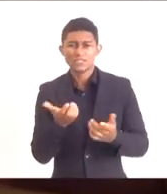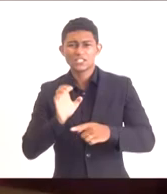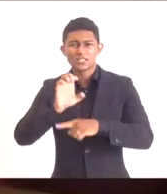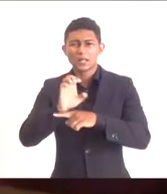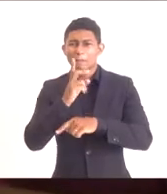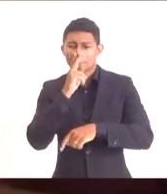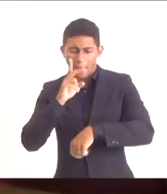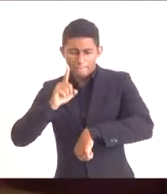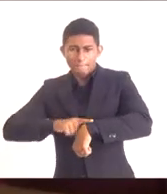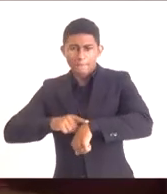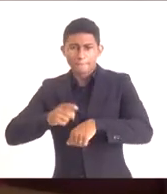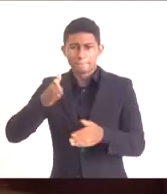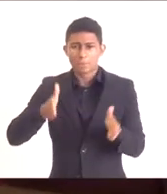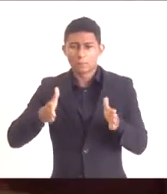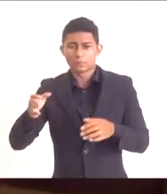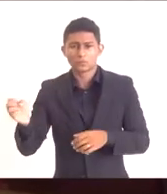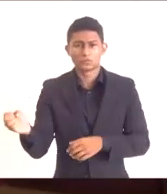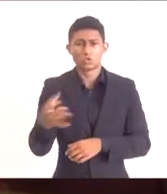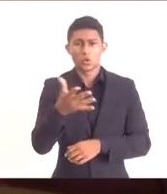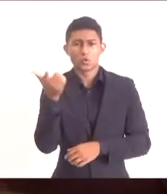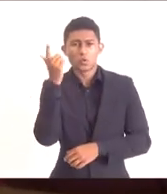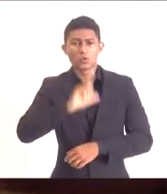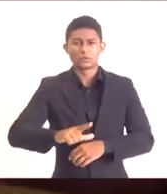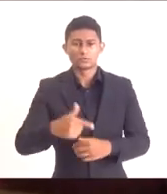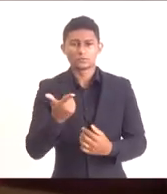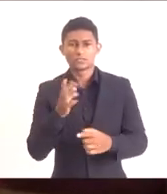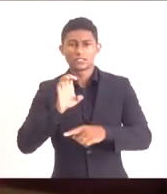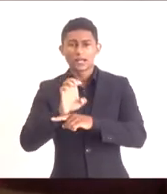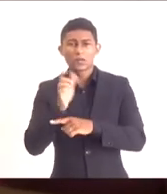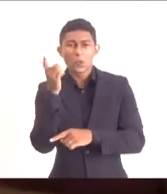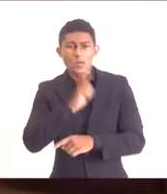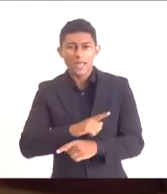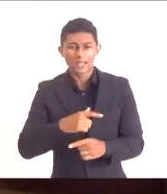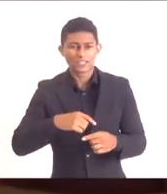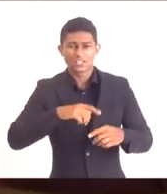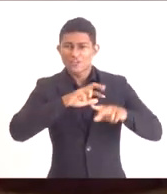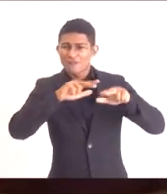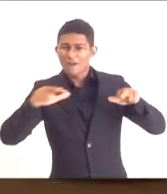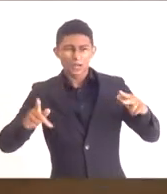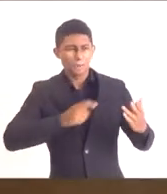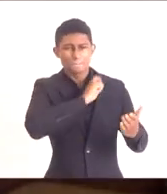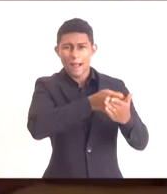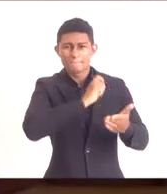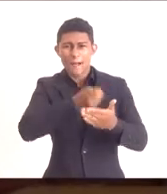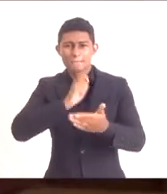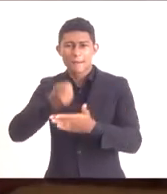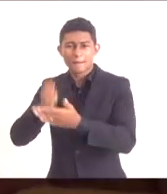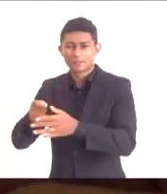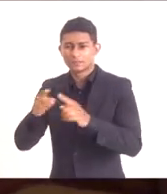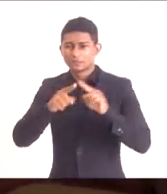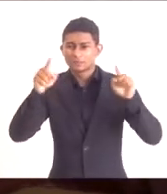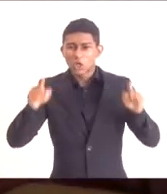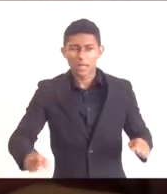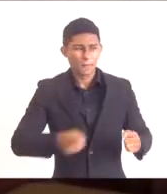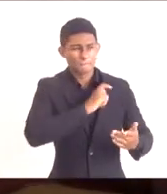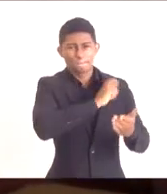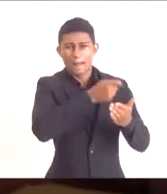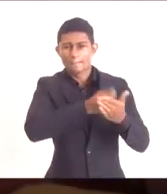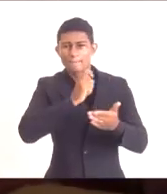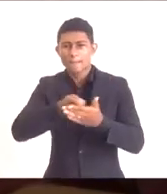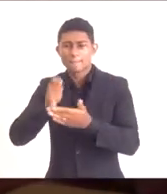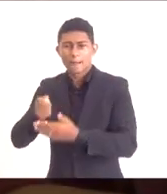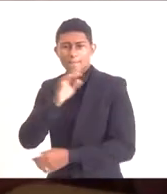momento, o Estado consegue botar as suas contas em dia, pagar o salário dos servidores. Fizemos